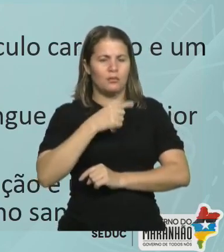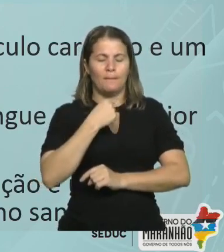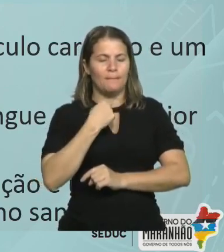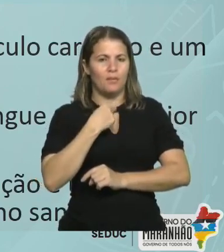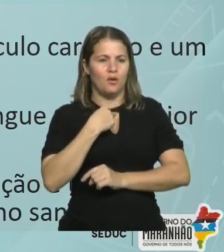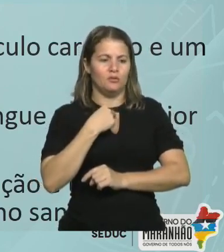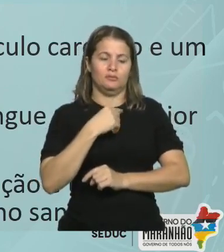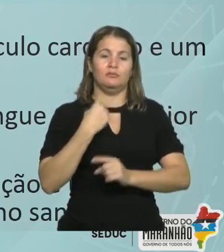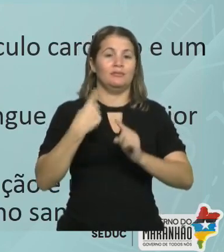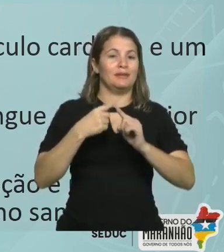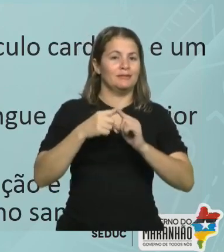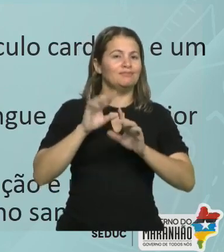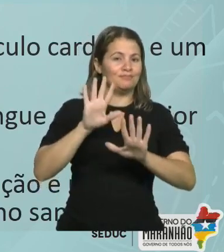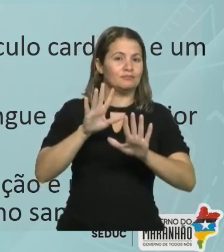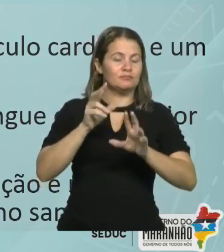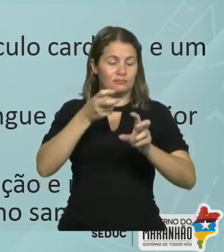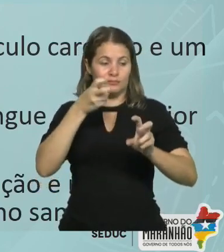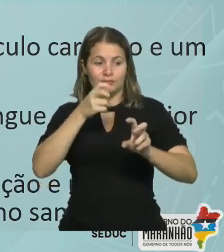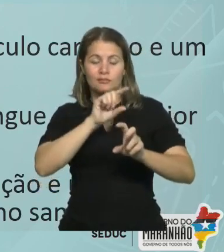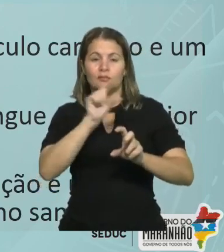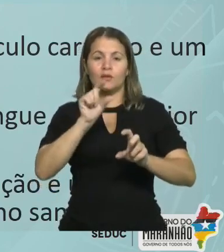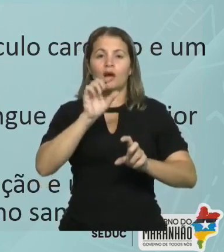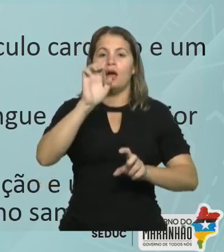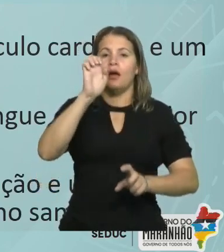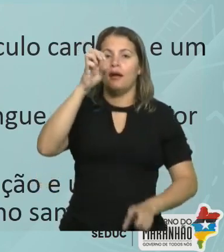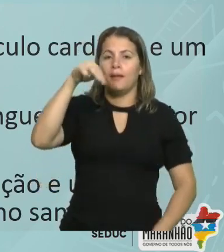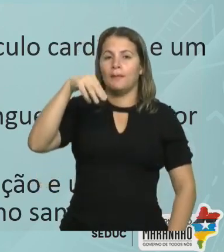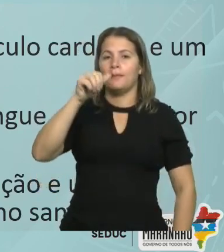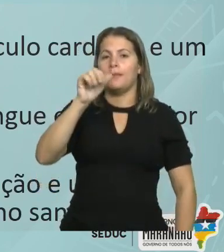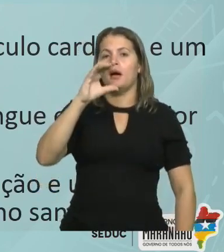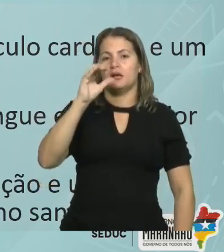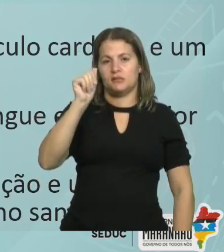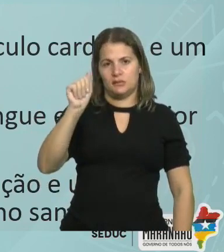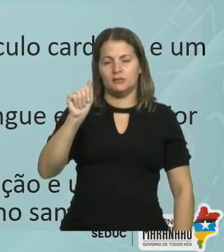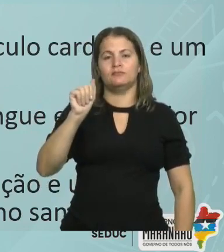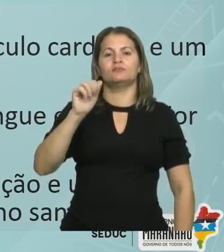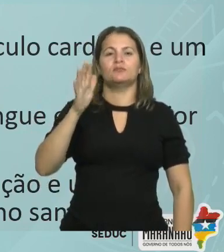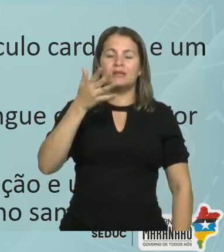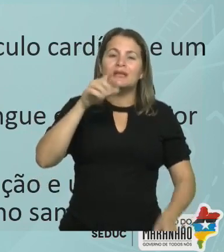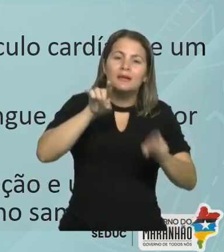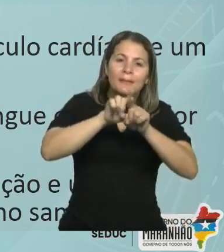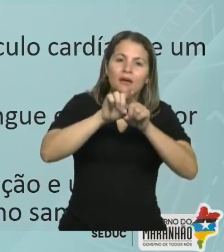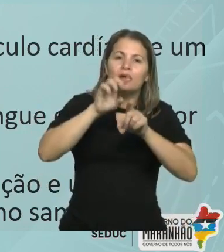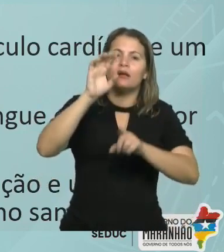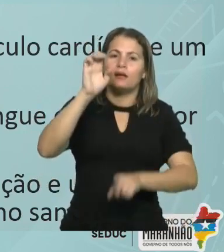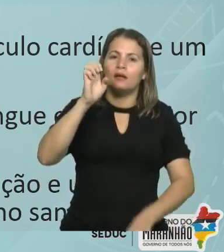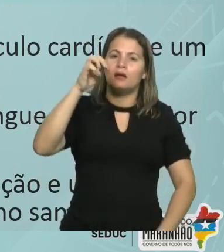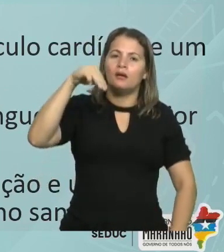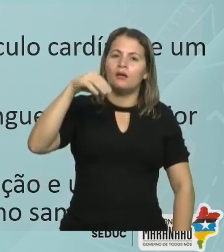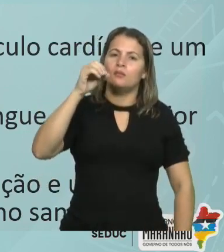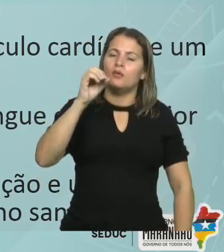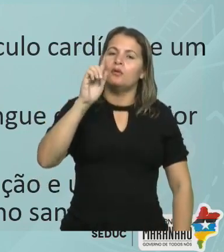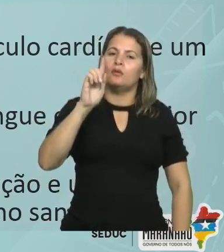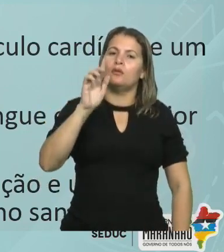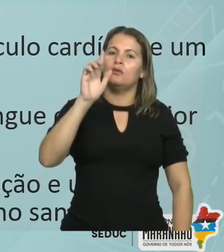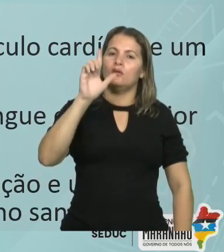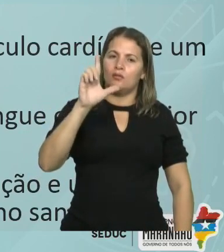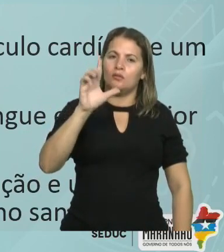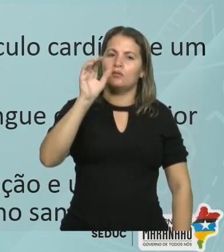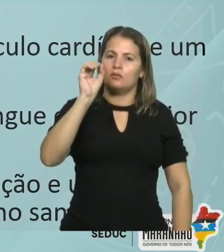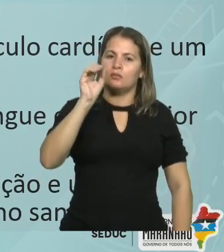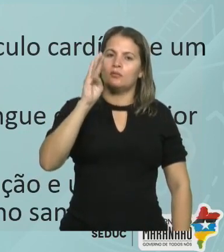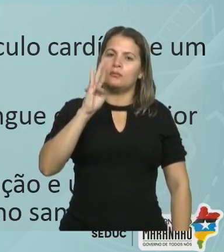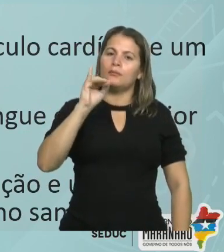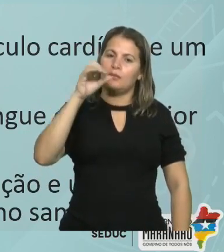e hemoglobina mais alta do que a média. Qual a função da hemácia e da hemoglobina? Transporte de gases. Se eu tenho mais hemácia e